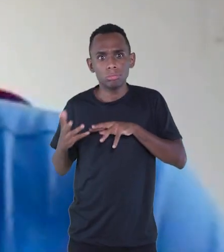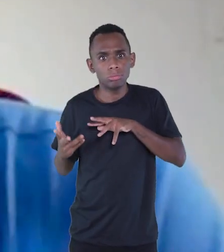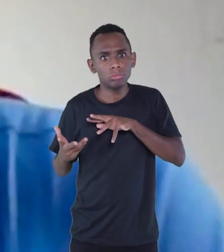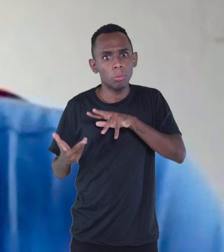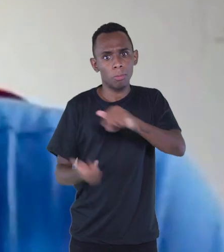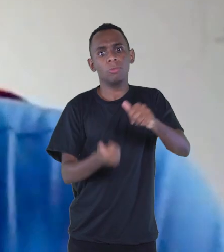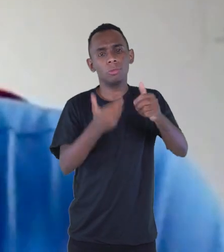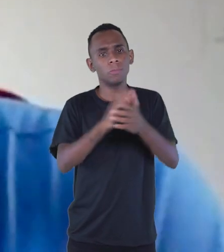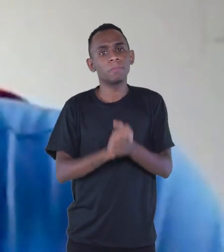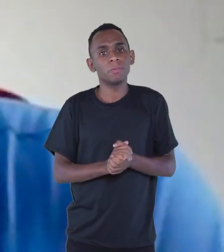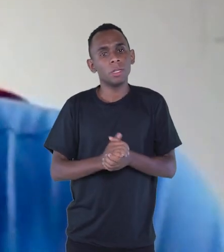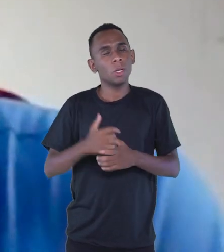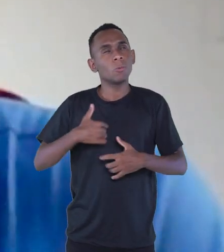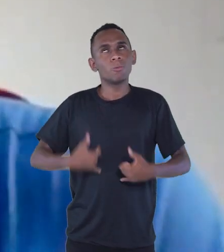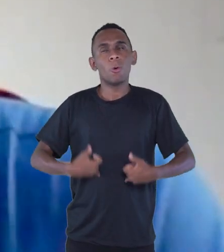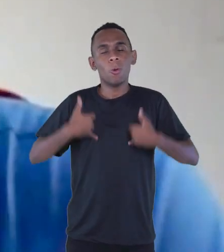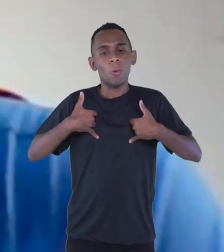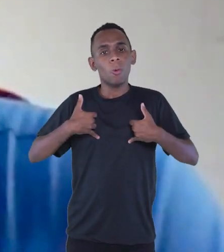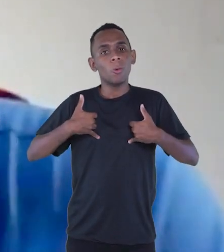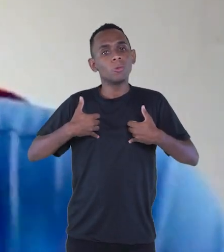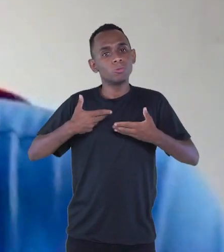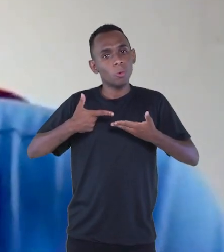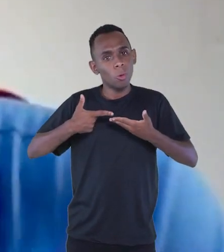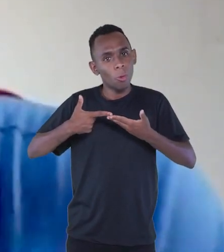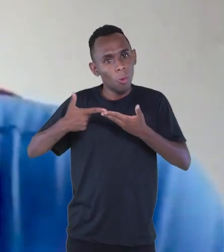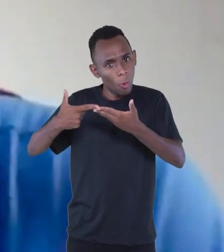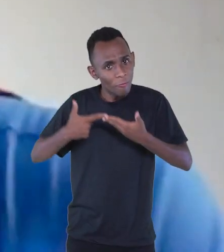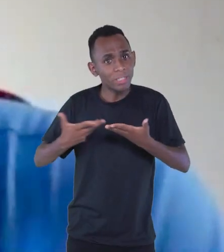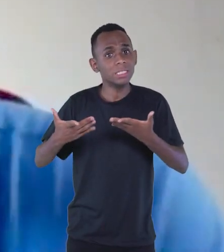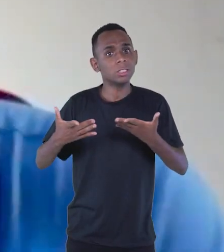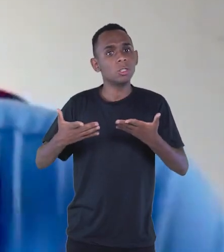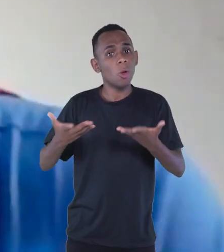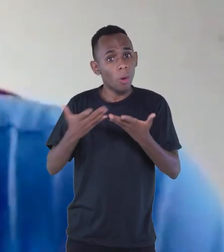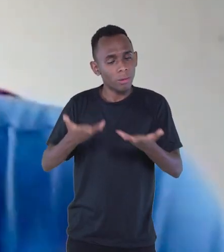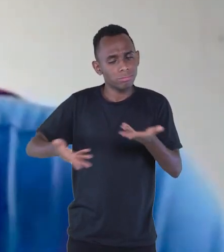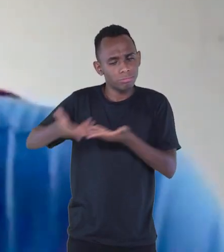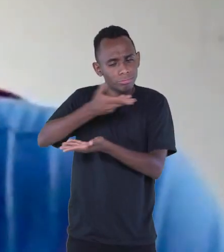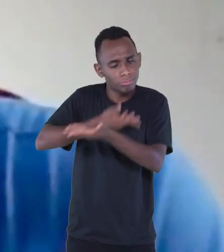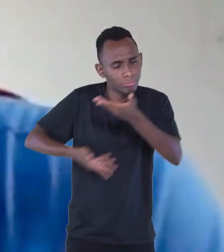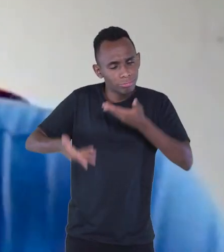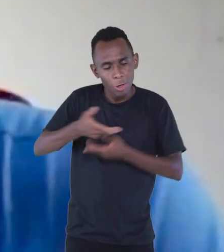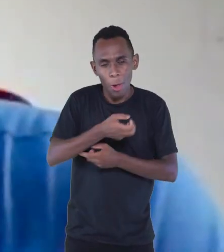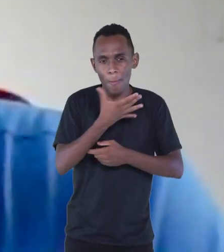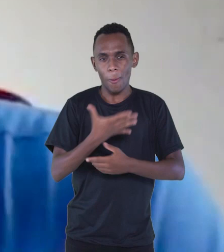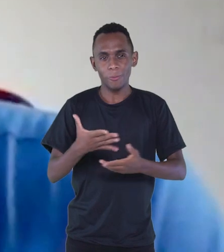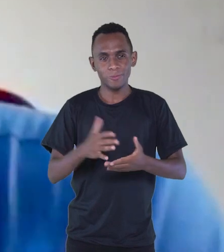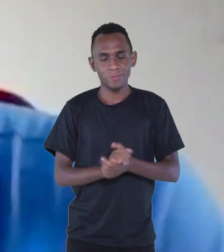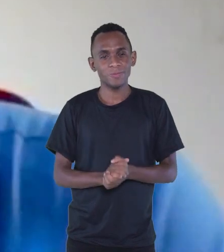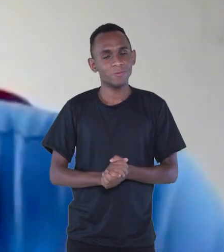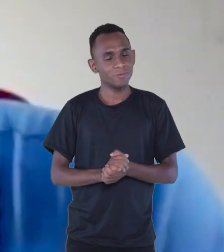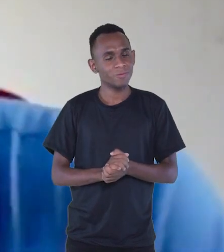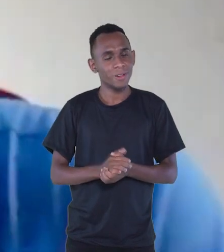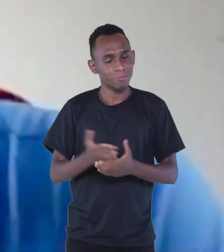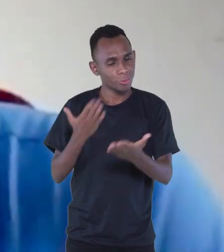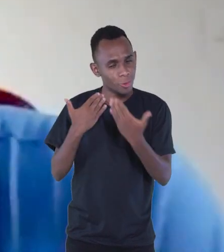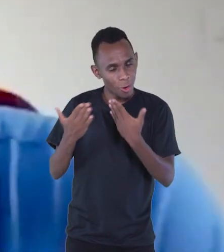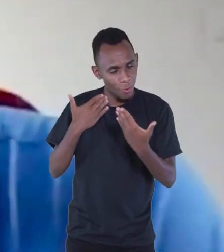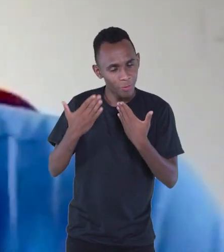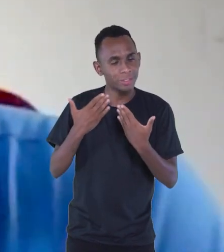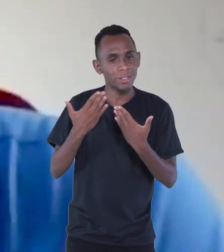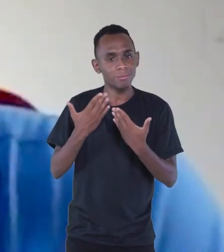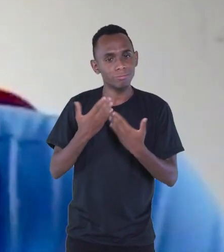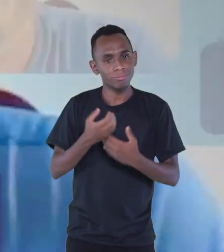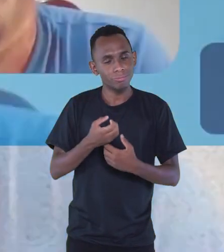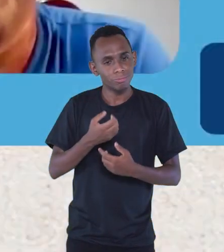toda minha, eu fico feliz pelo convite e espero promover ao seu lado um bom papo. Vamos conversar